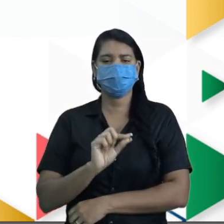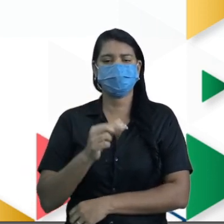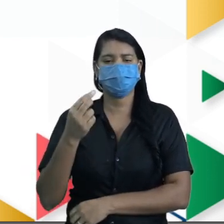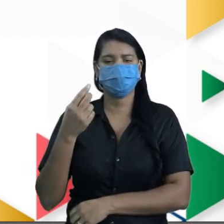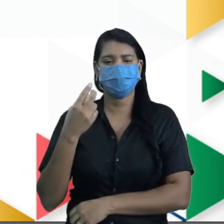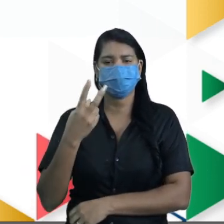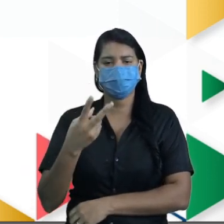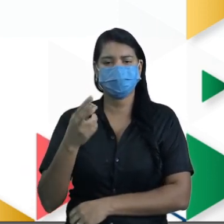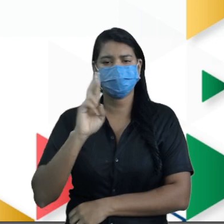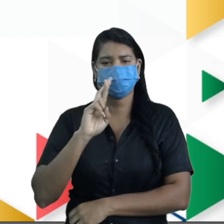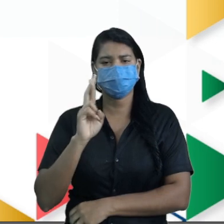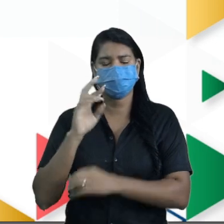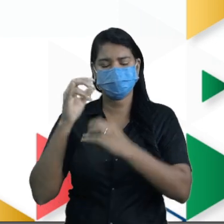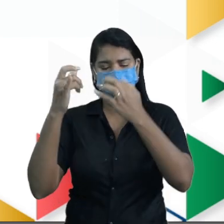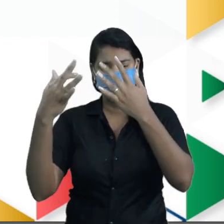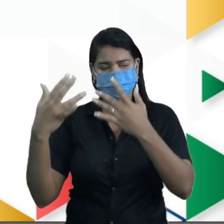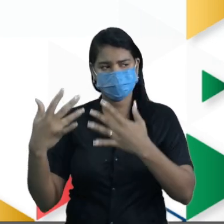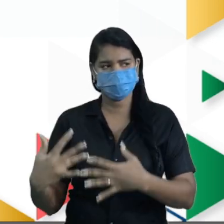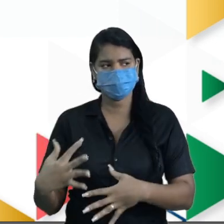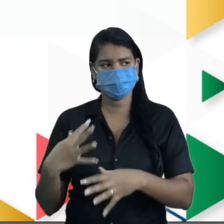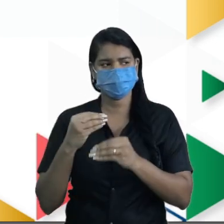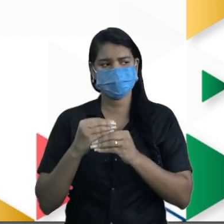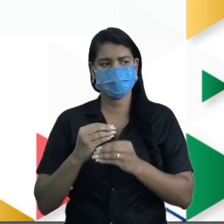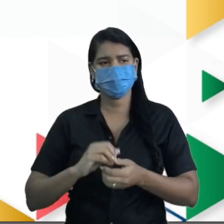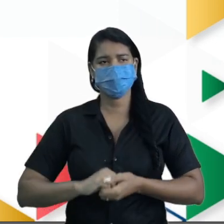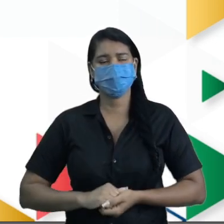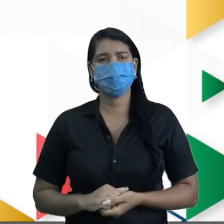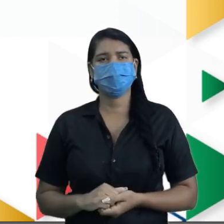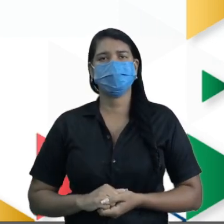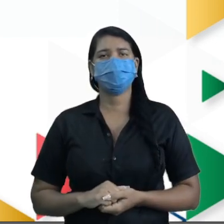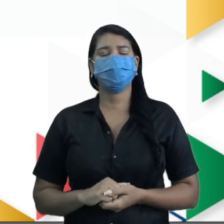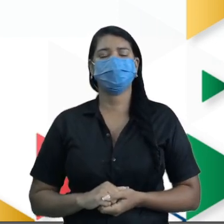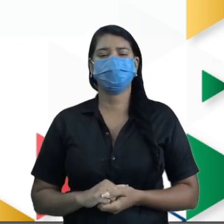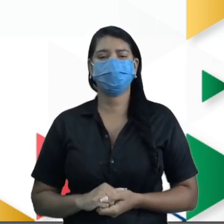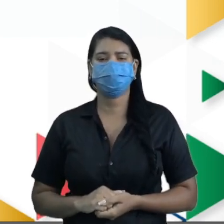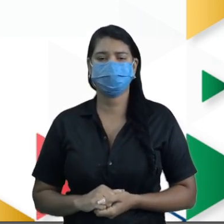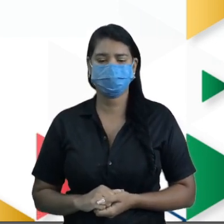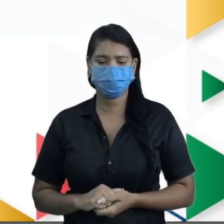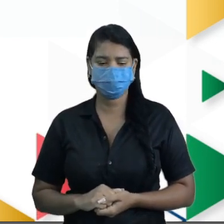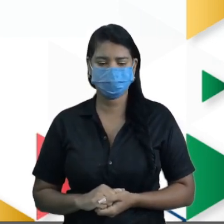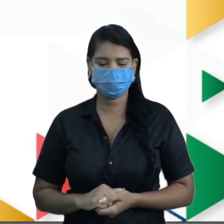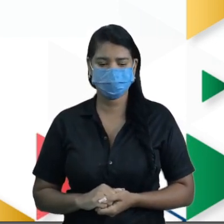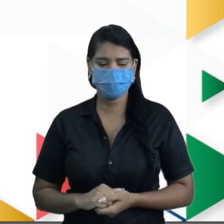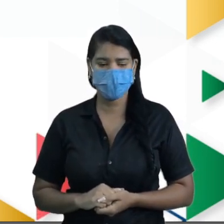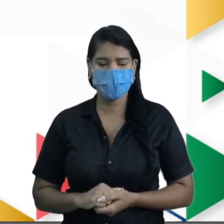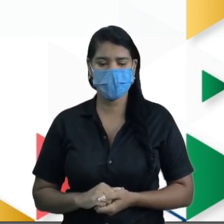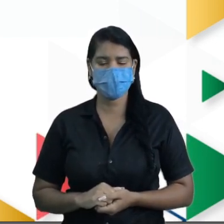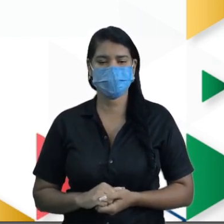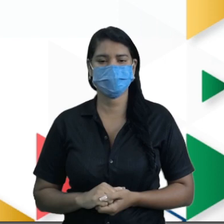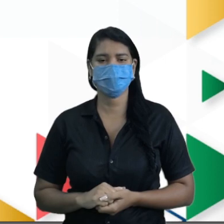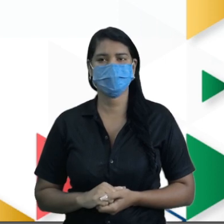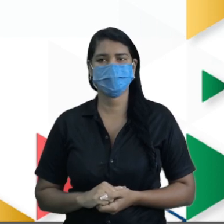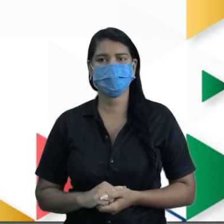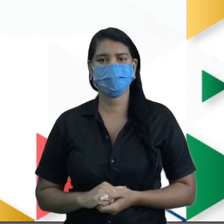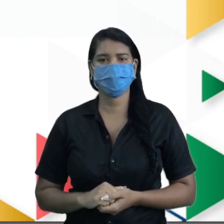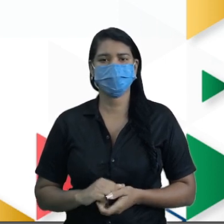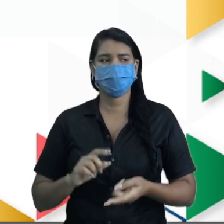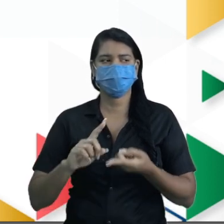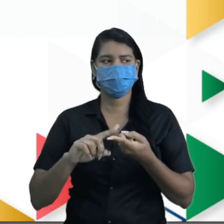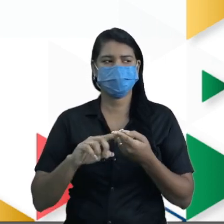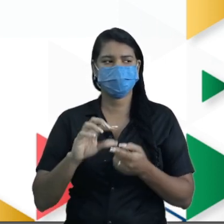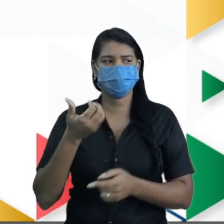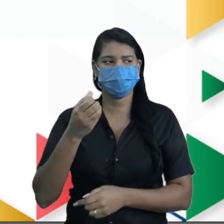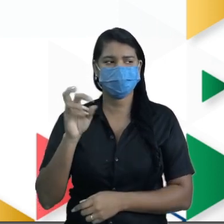caixa? Explique. Há mais notas de R$2,00, né? Sem notas de R$2,00 e a nota de$10